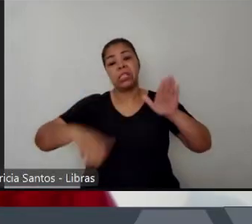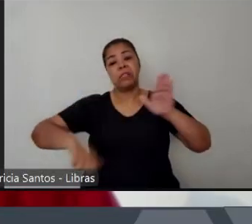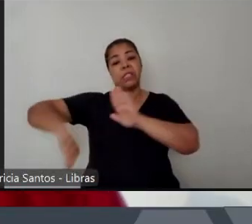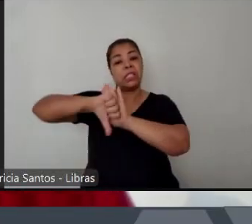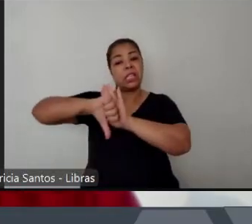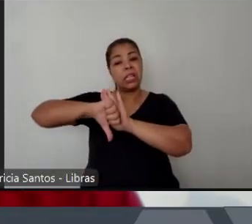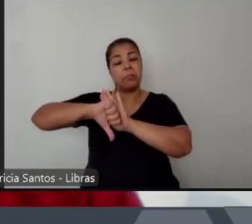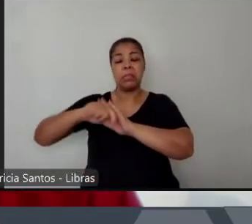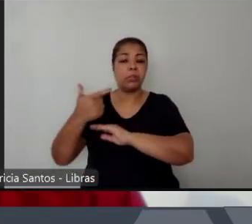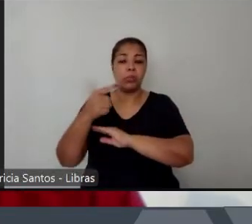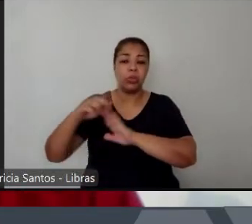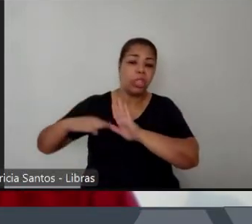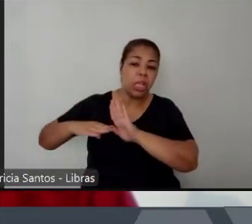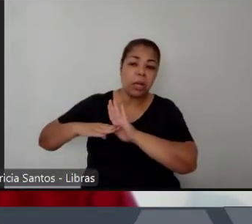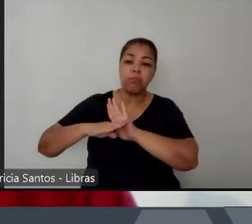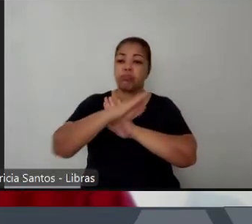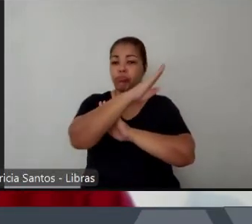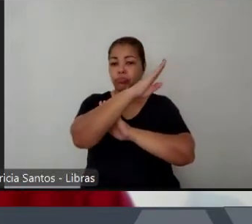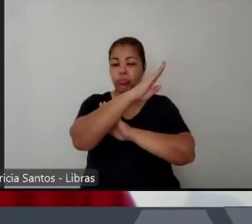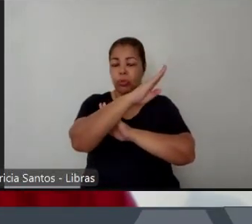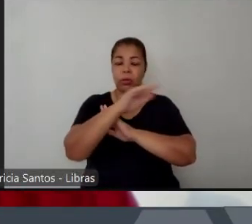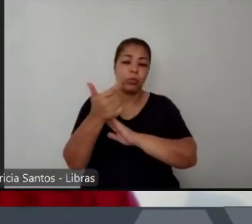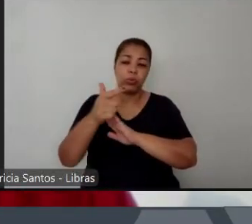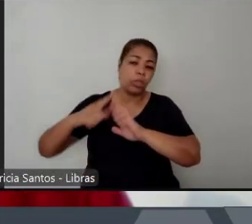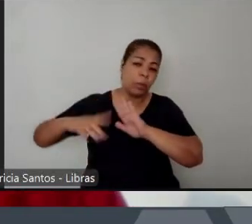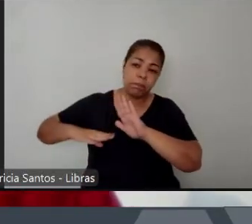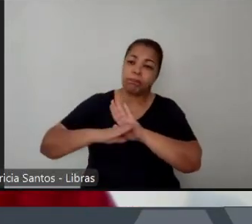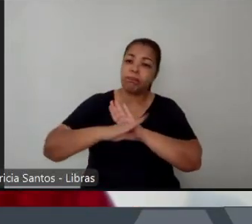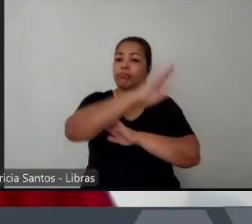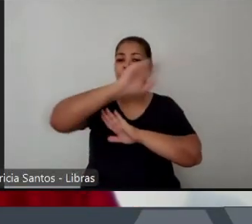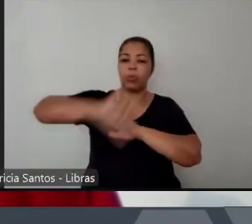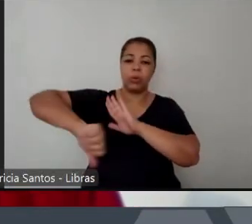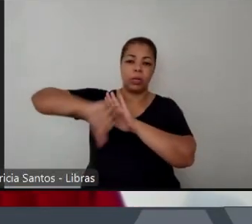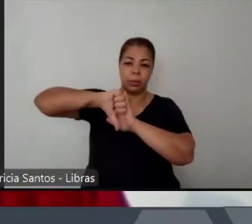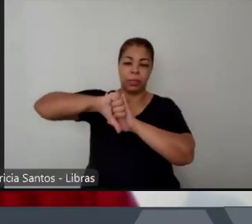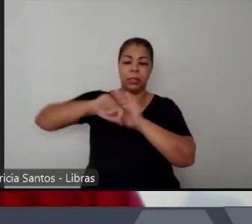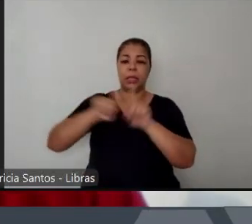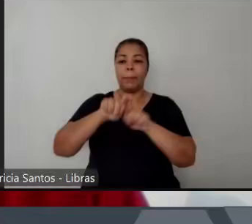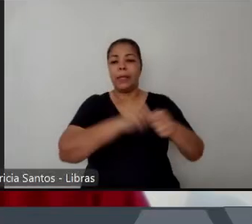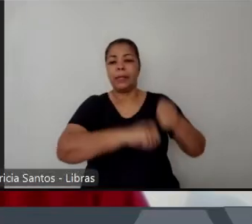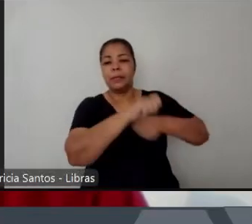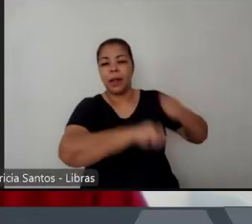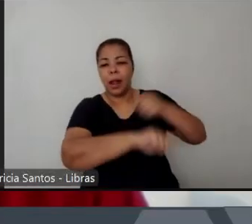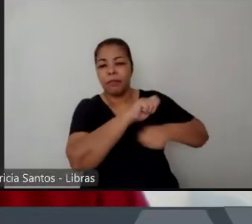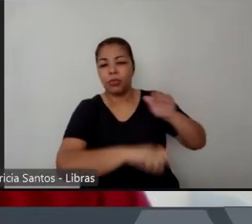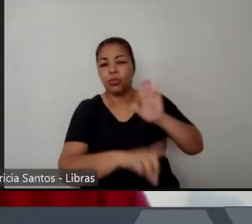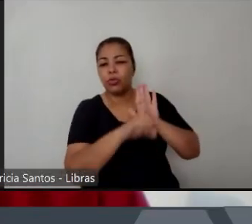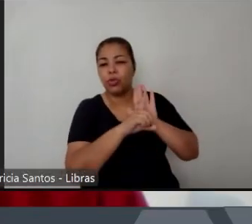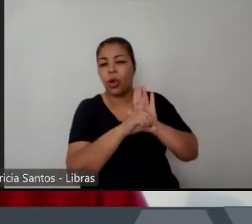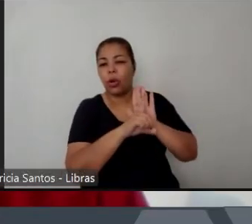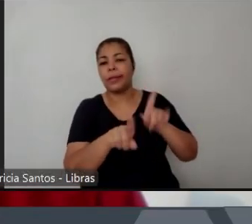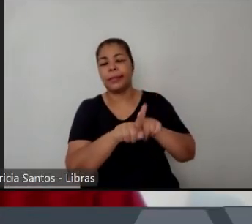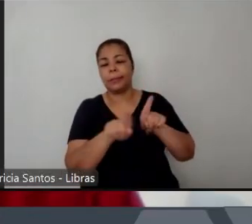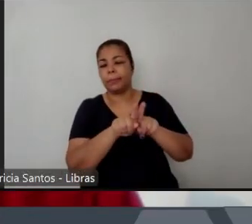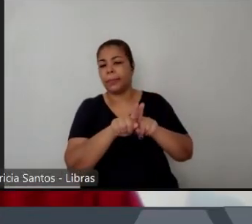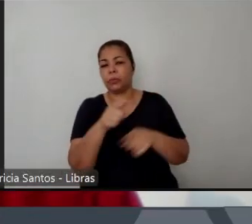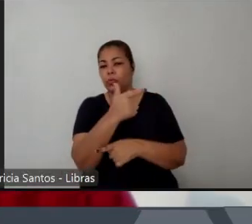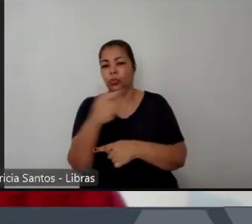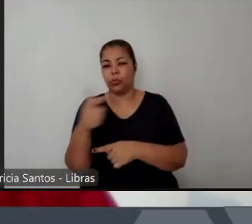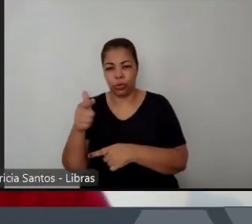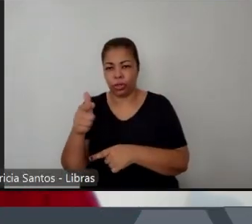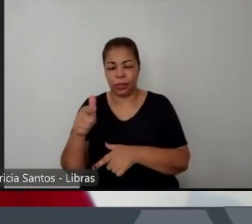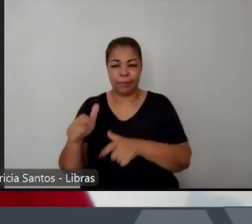cidades médias não aconteciam em grande escala. O tráfico de drogas ainda não era uma realidade nas cenas urbanas